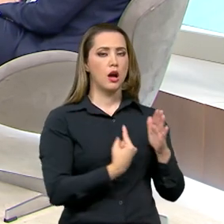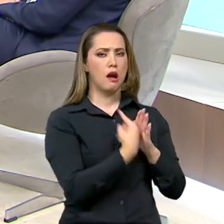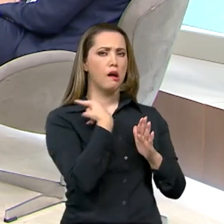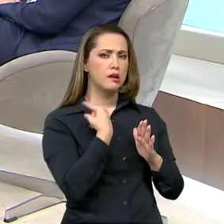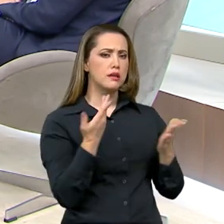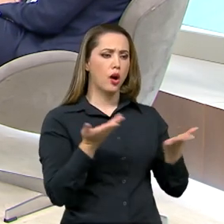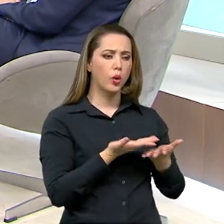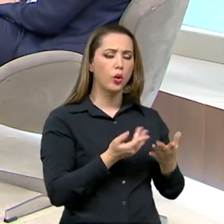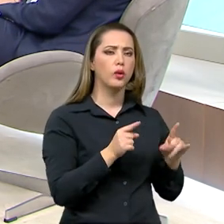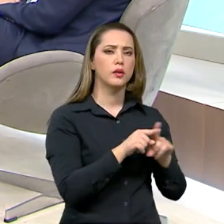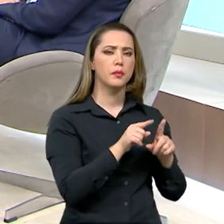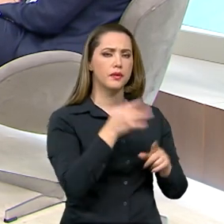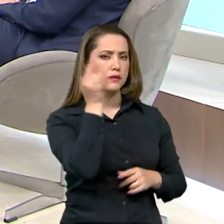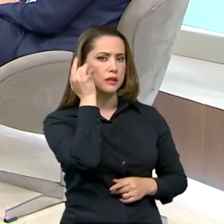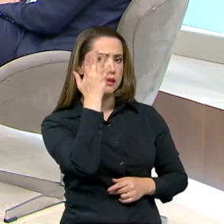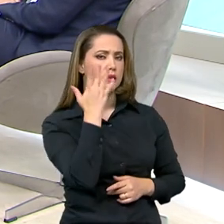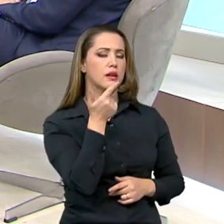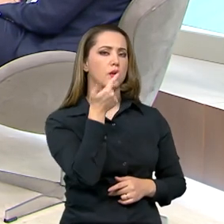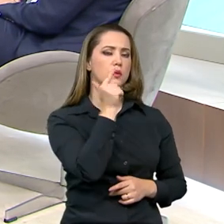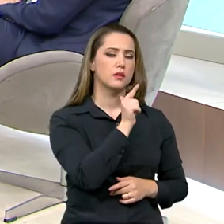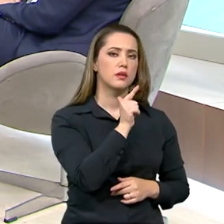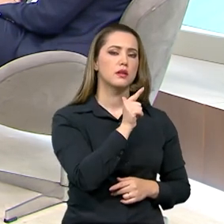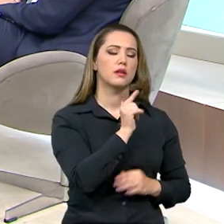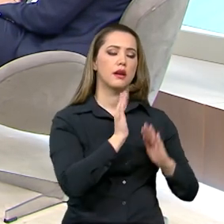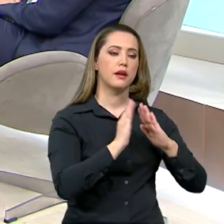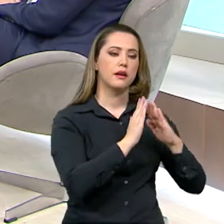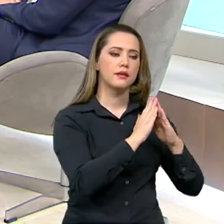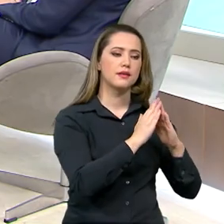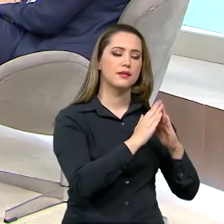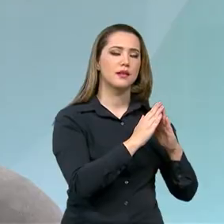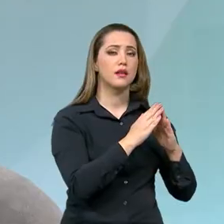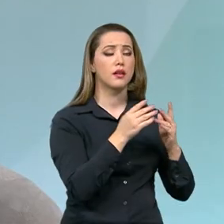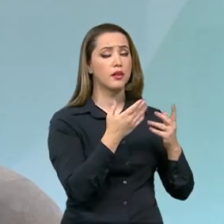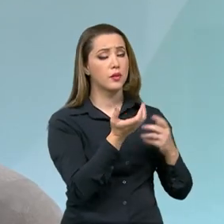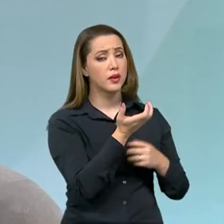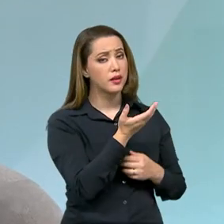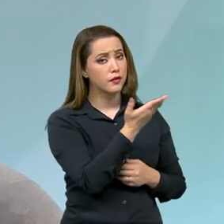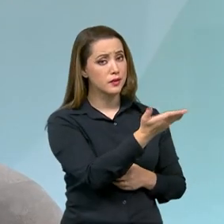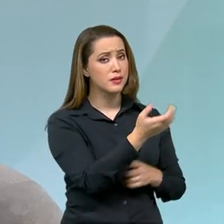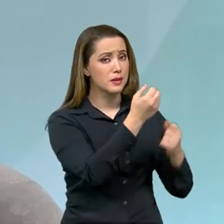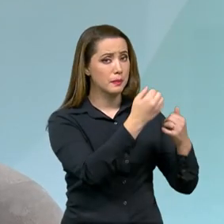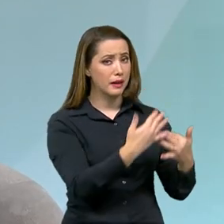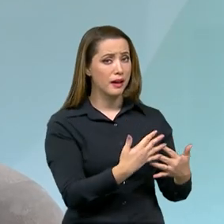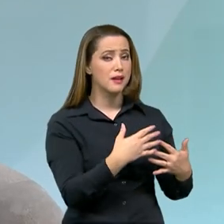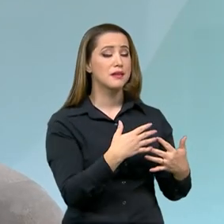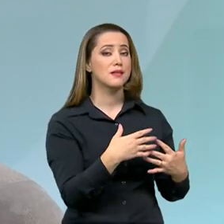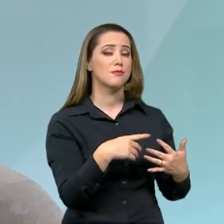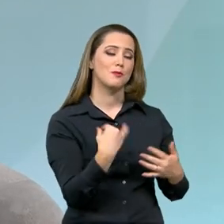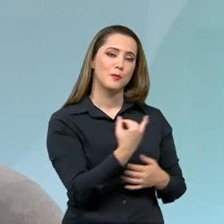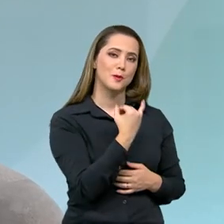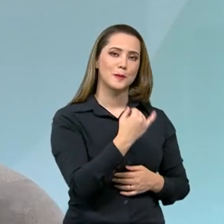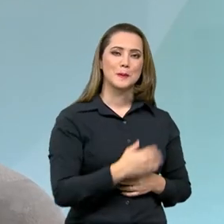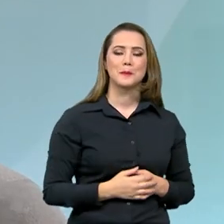facilitar um pouco essa questão. Eu queria que o senhor comentasse um pouco com a gente. Eu acho que, primeiro, é legal explicar que o déficit